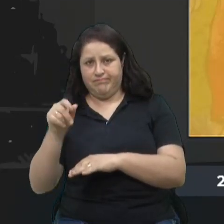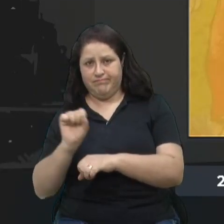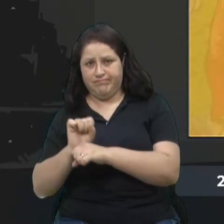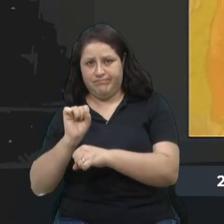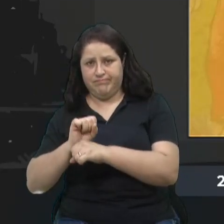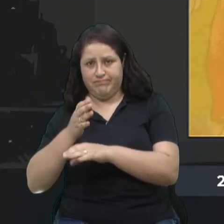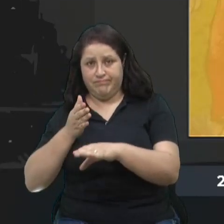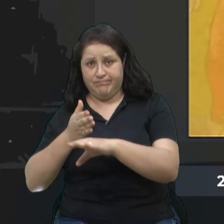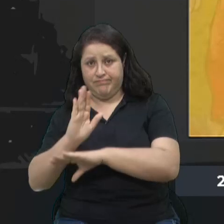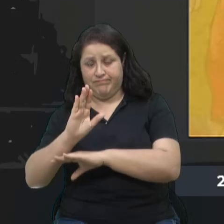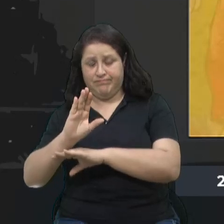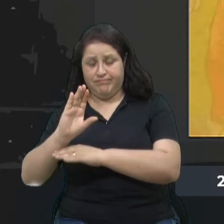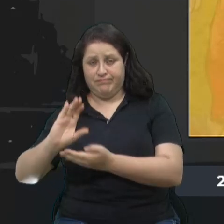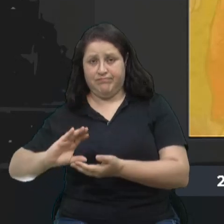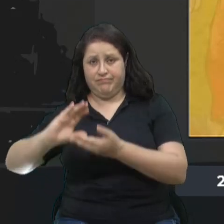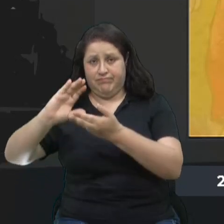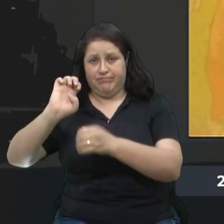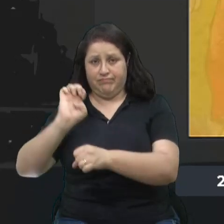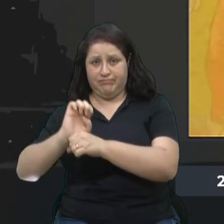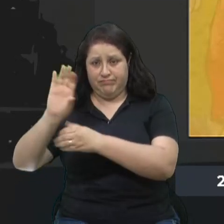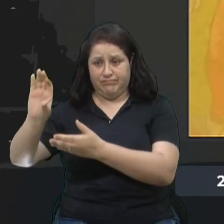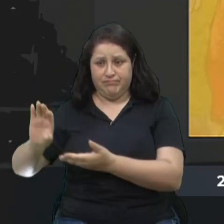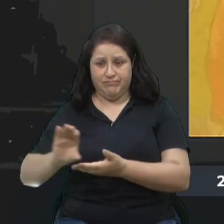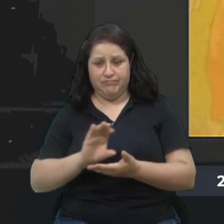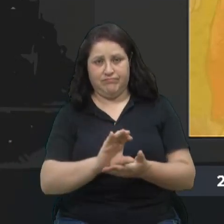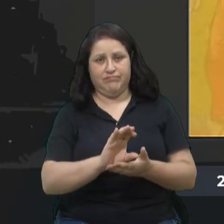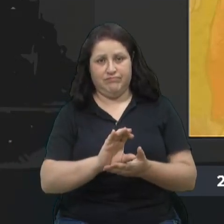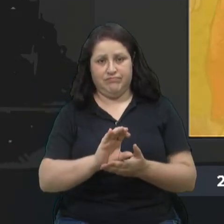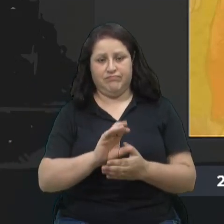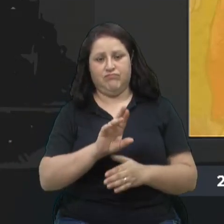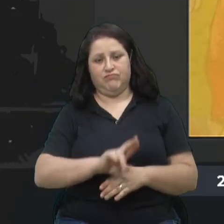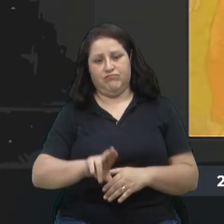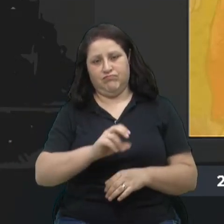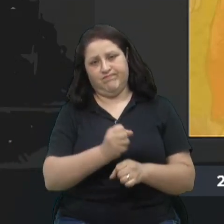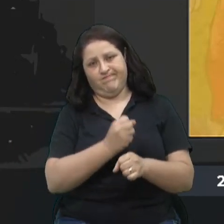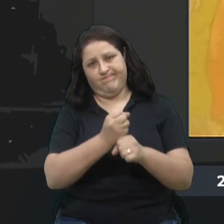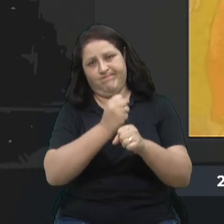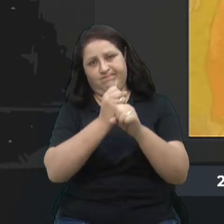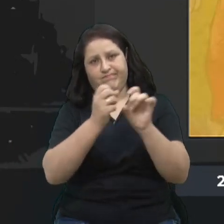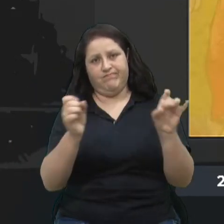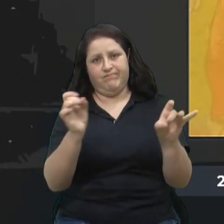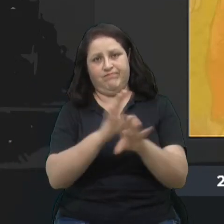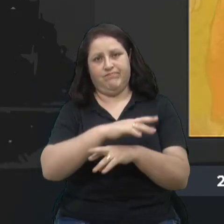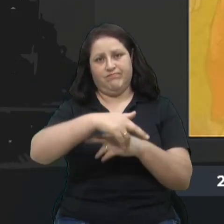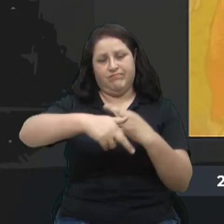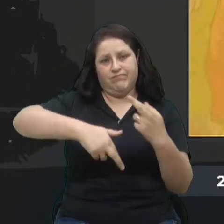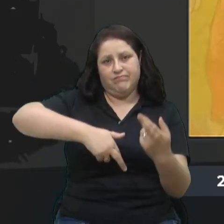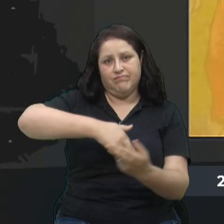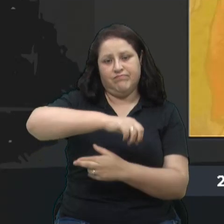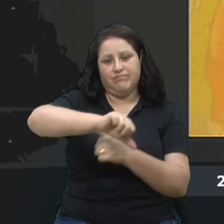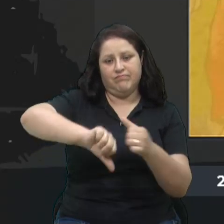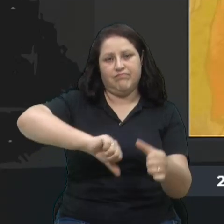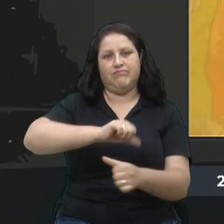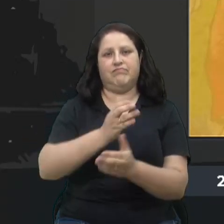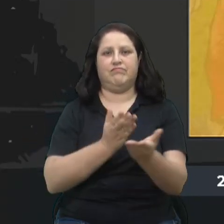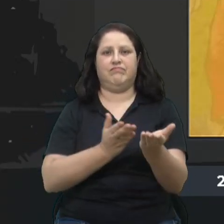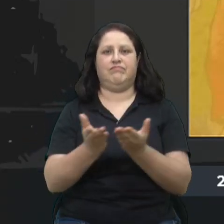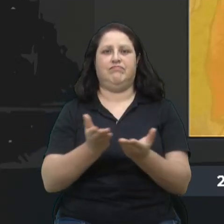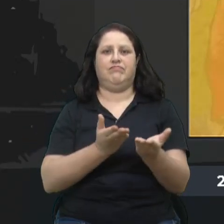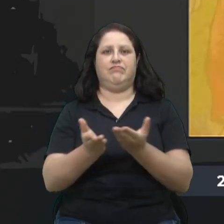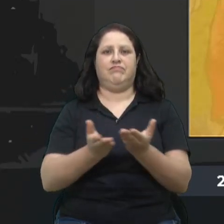que esse recurso possa ser utilizado na conclusão dessa obra, que vai, sem dúvida nenhuma, revolucionar o atendimento